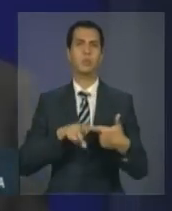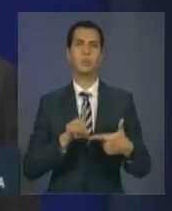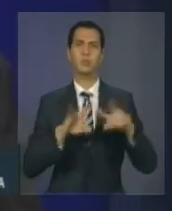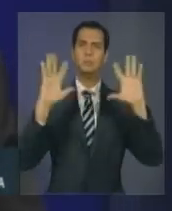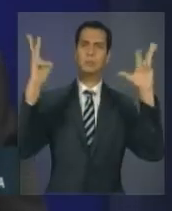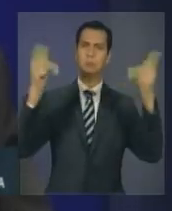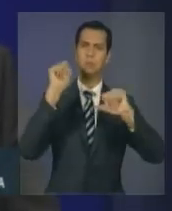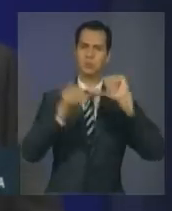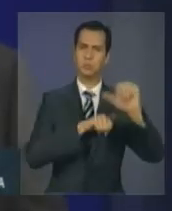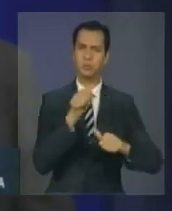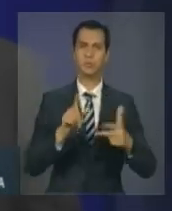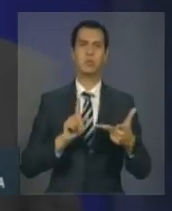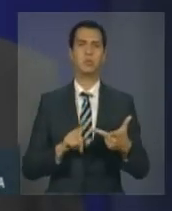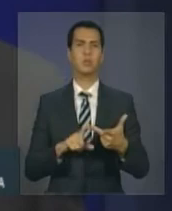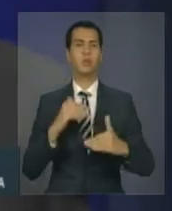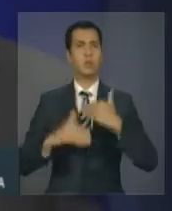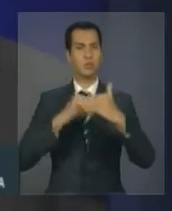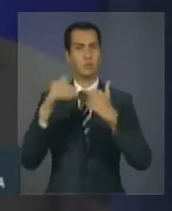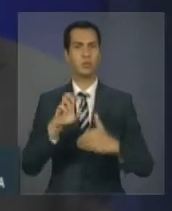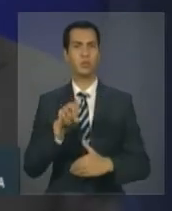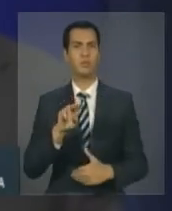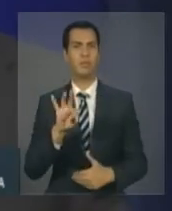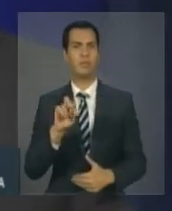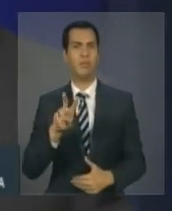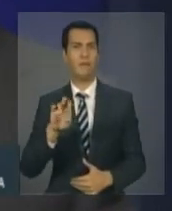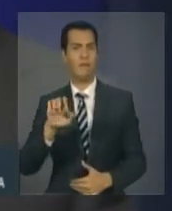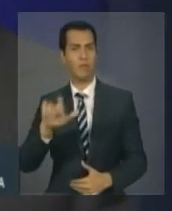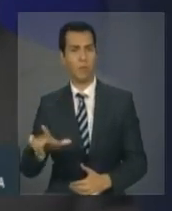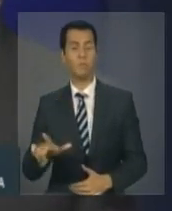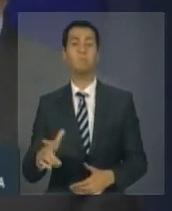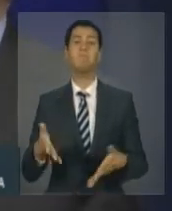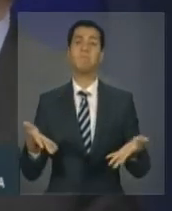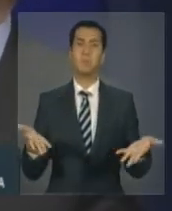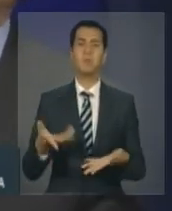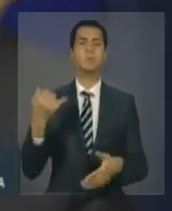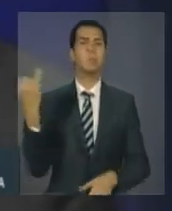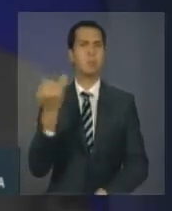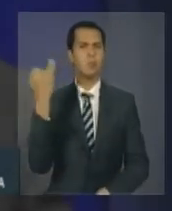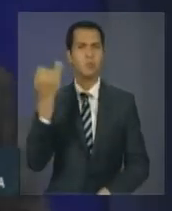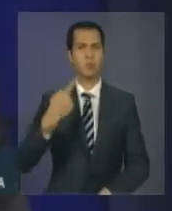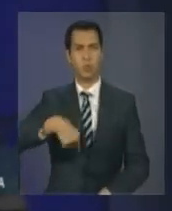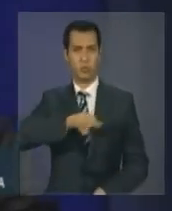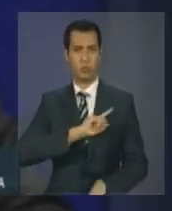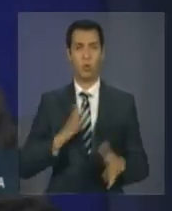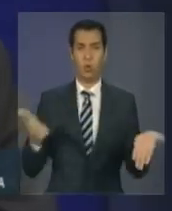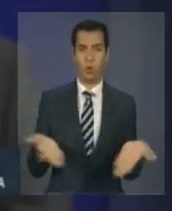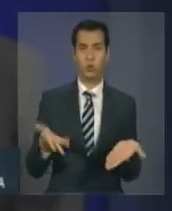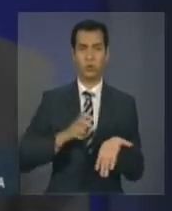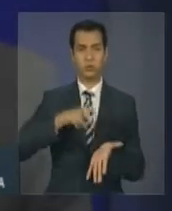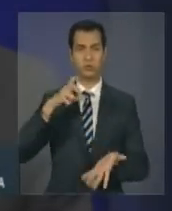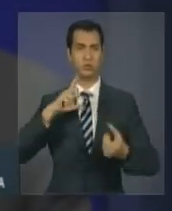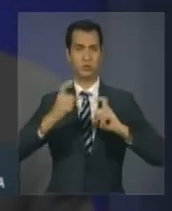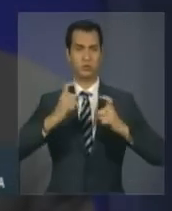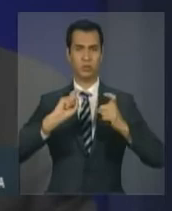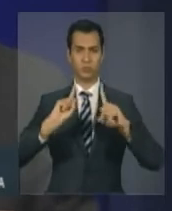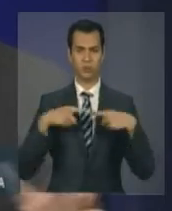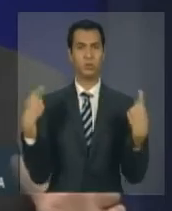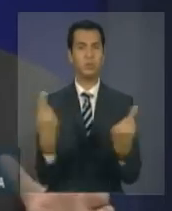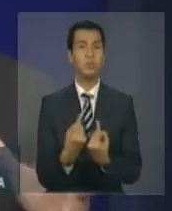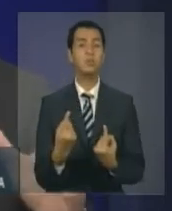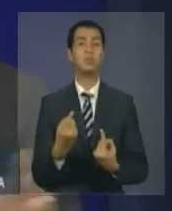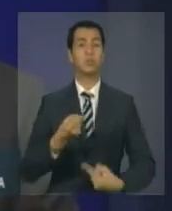o desenvolvimento sustentável. É significativo que, na reunião de cúpula que hoje tivemos, tivéssemos